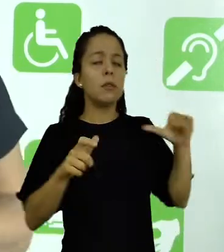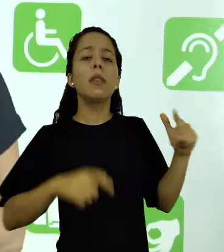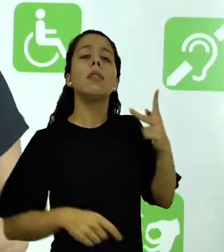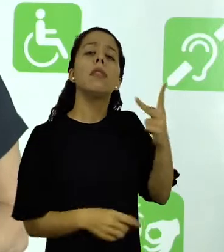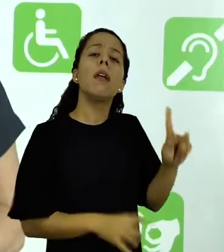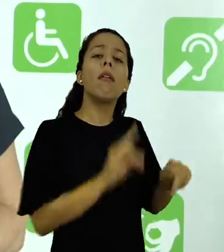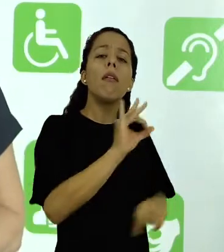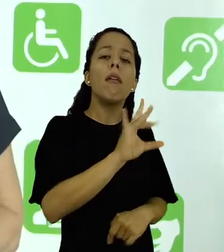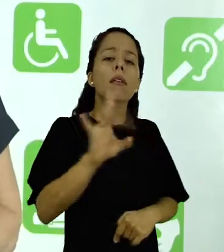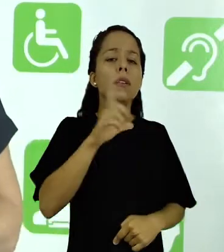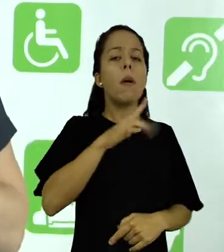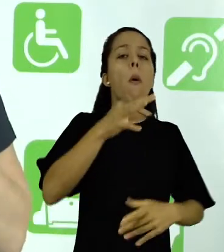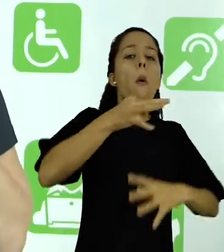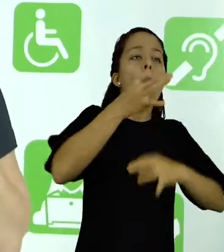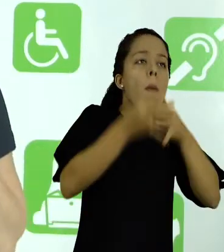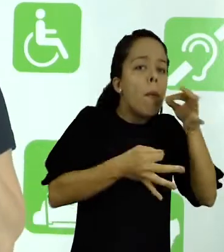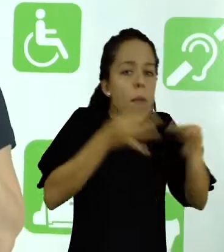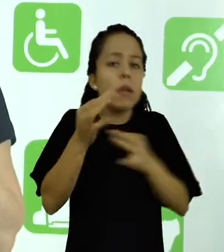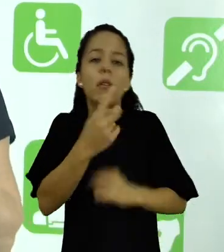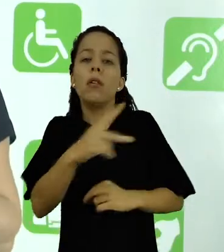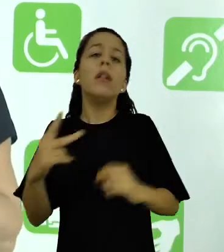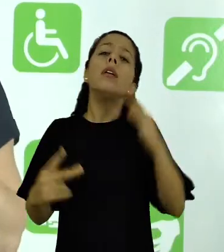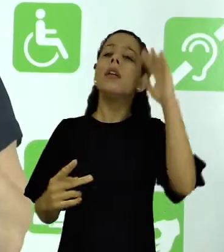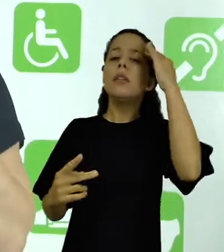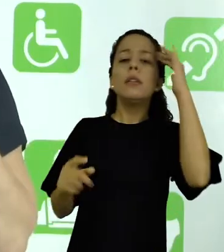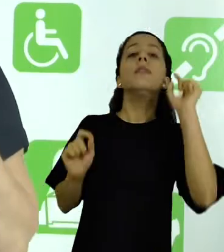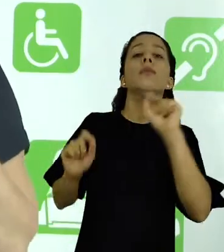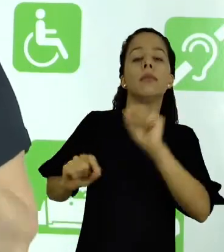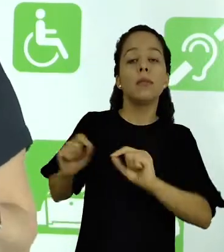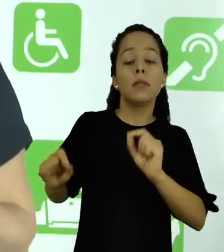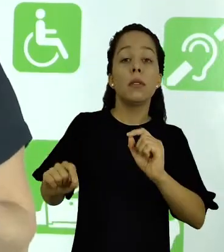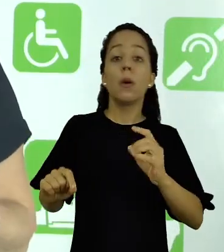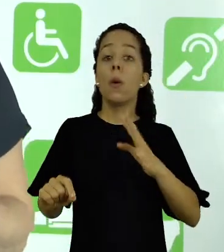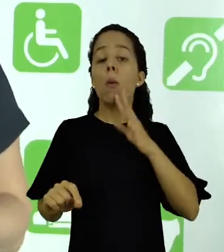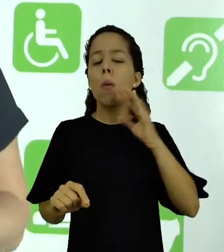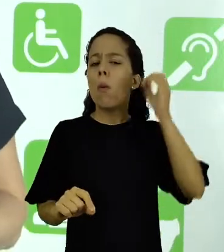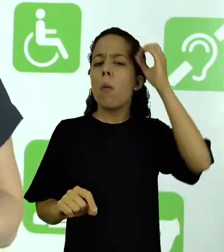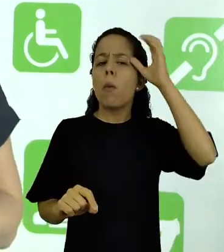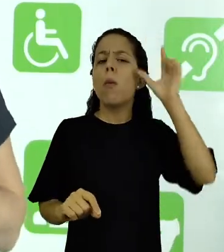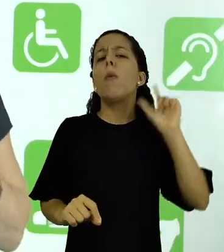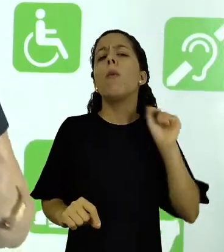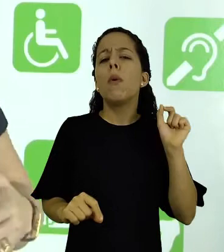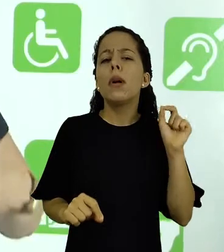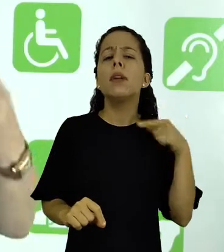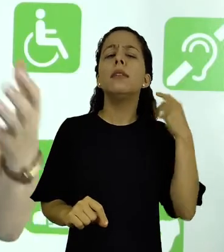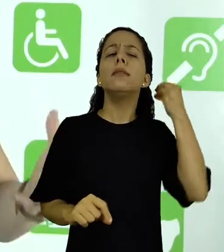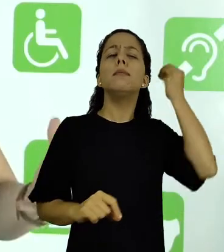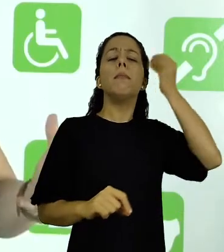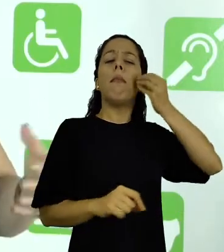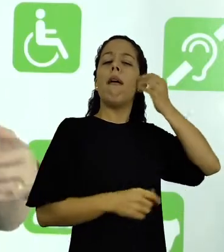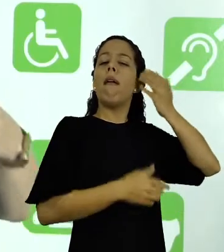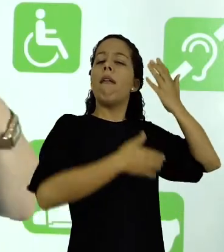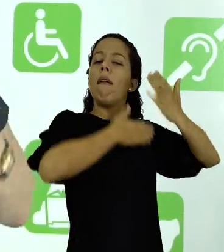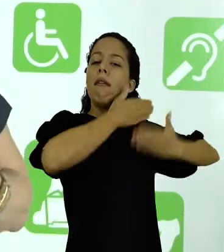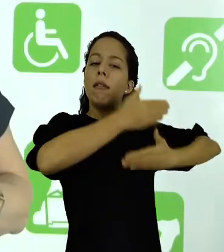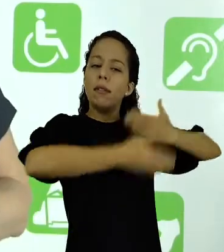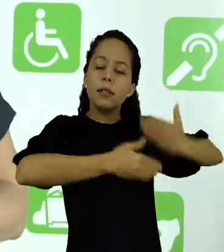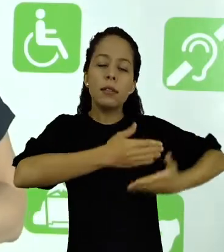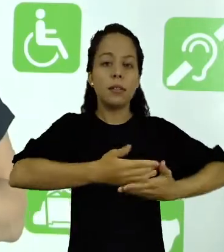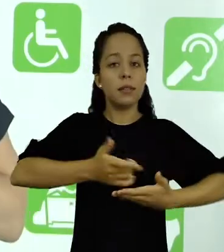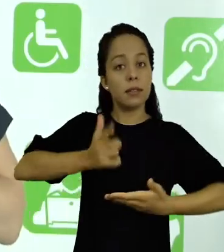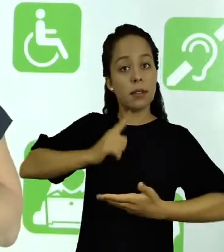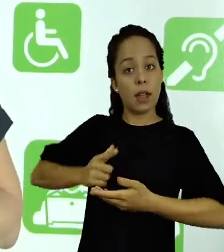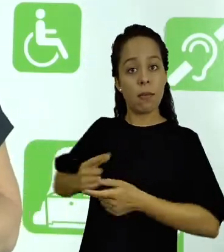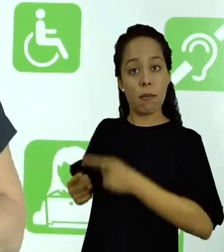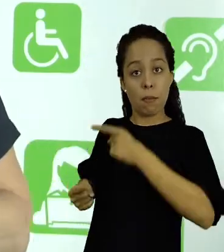acontecem à sua volta. Mas são conhecimentos obtidos através de experiências vividas, experiências